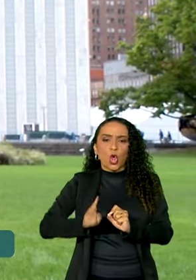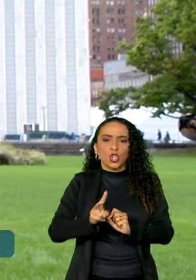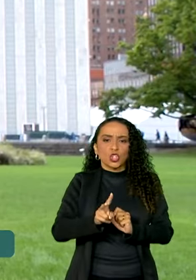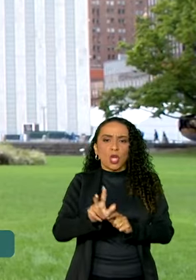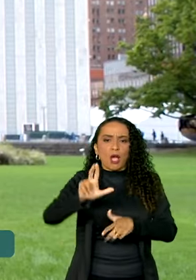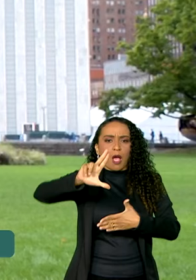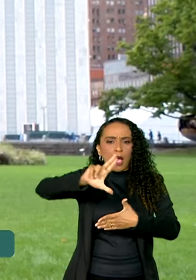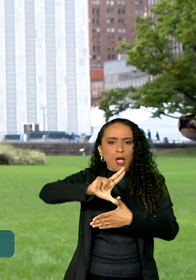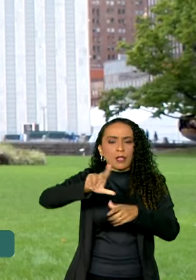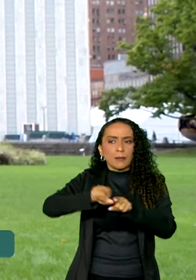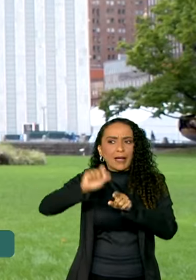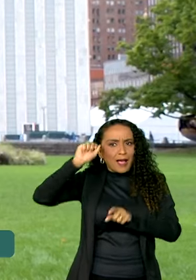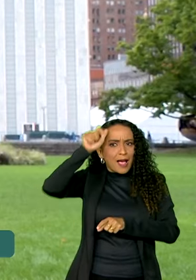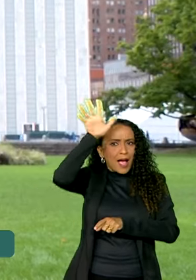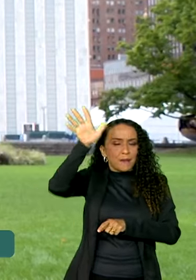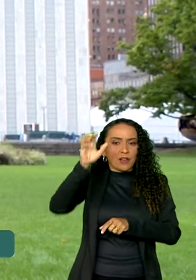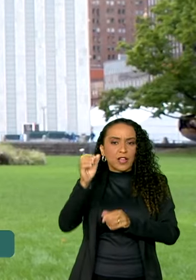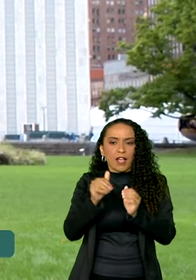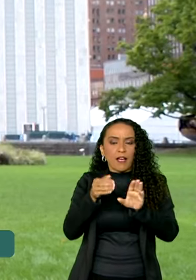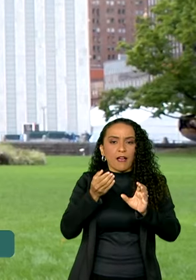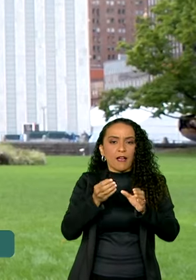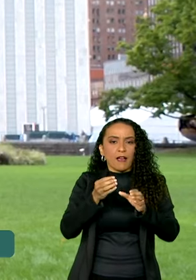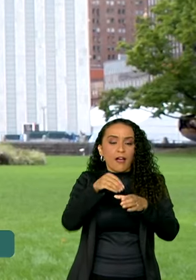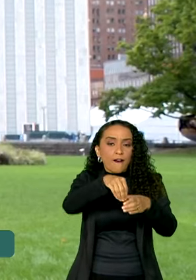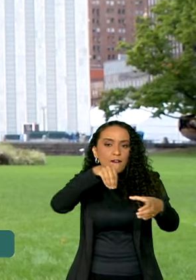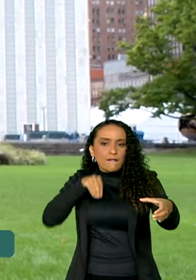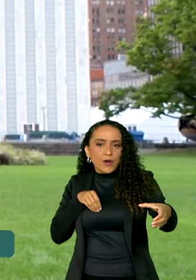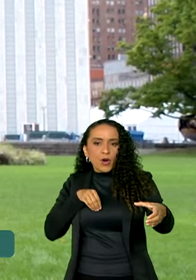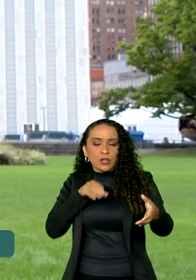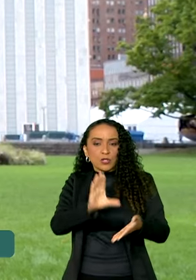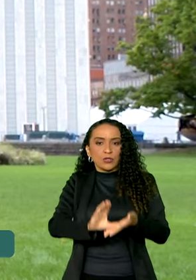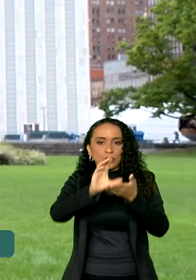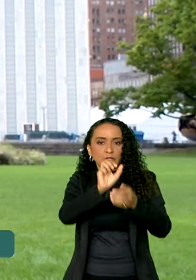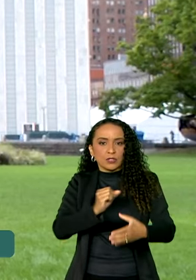Latina e a África fora do Conselho de Segurança da ONU.